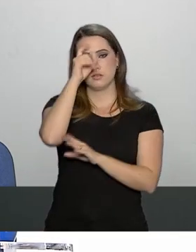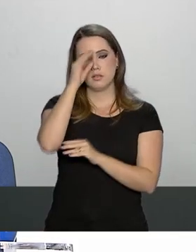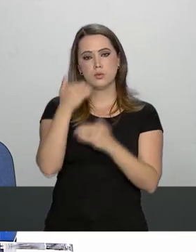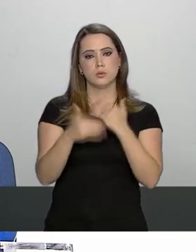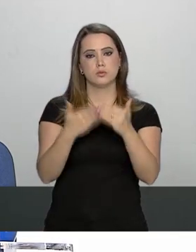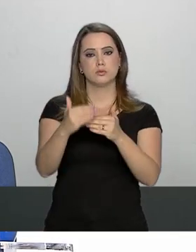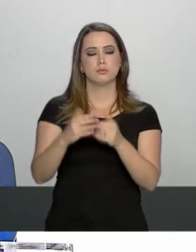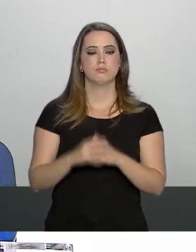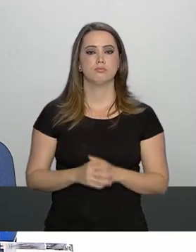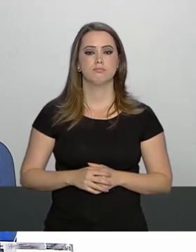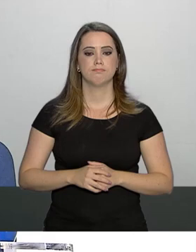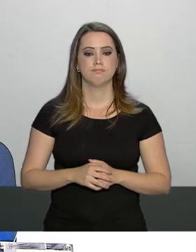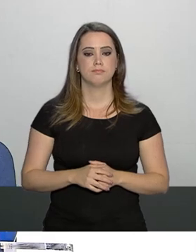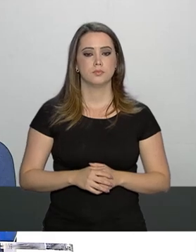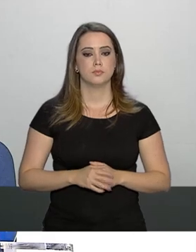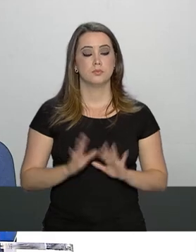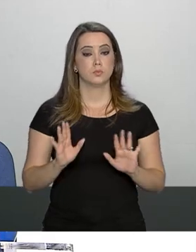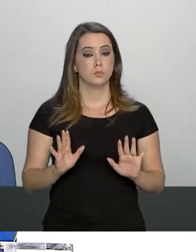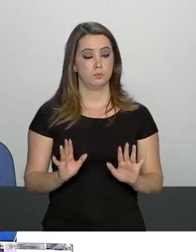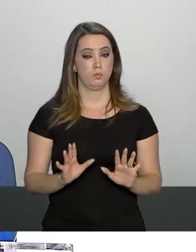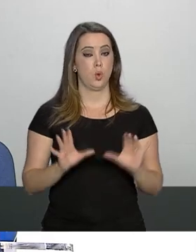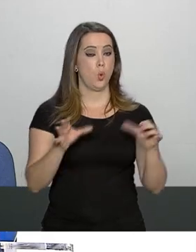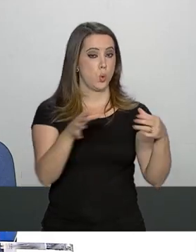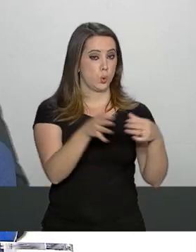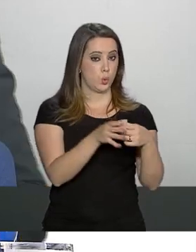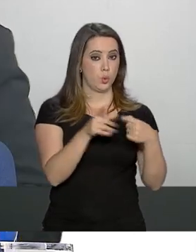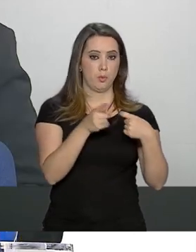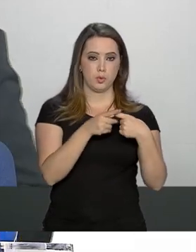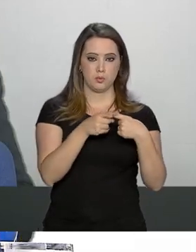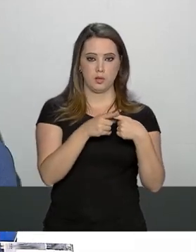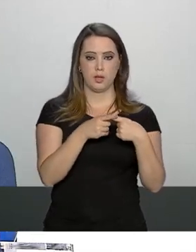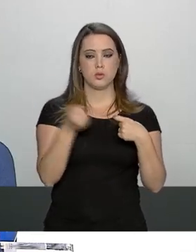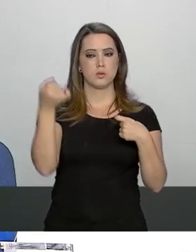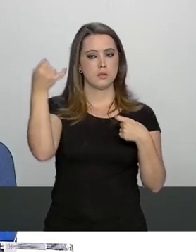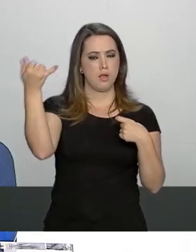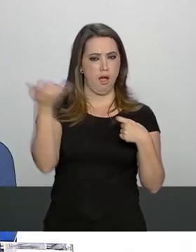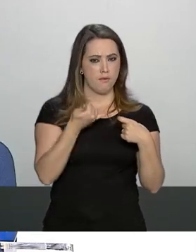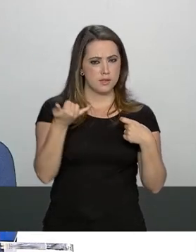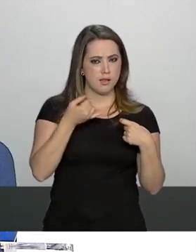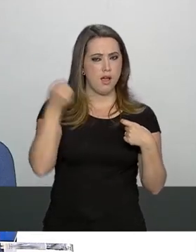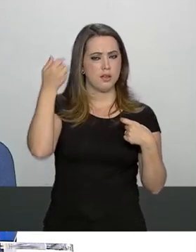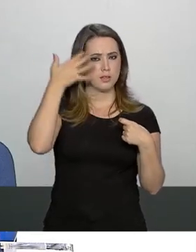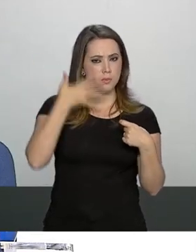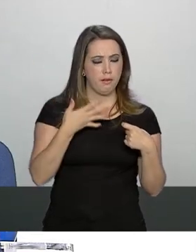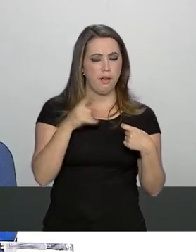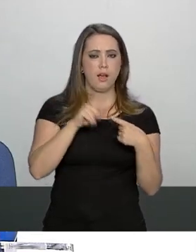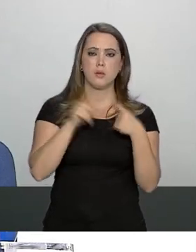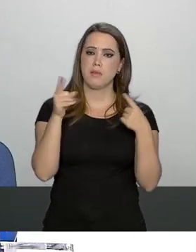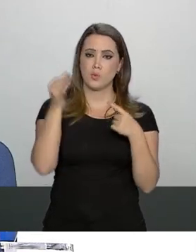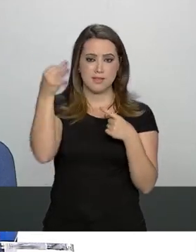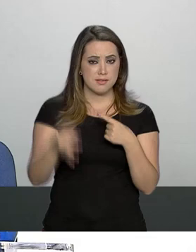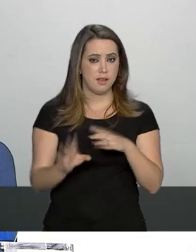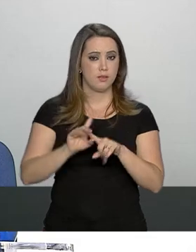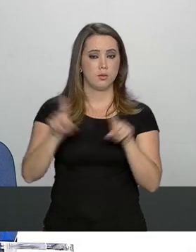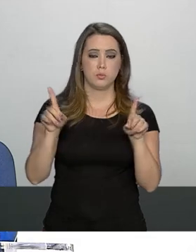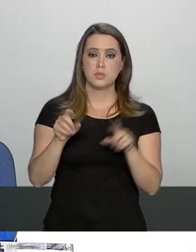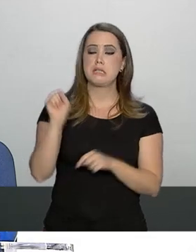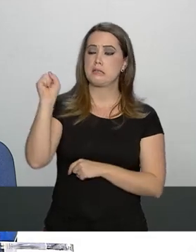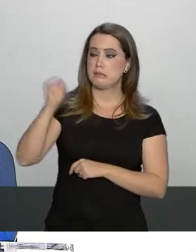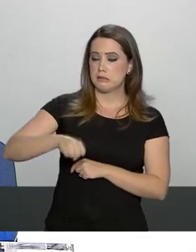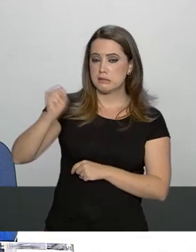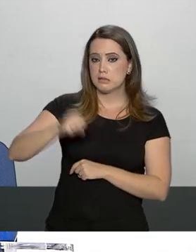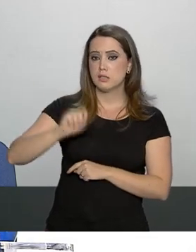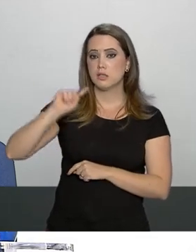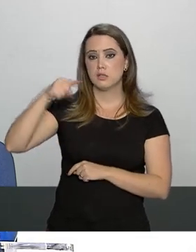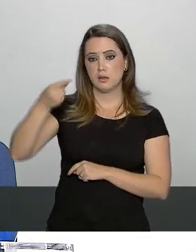recuperação muito bem os médicos comentaram comigo mas ainda não deliberaram sobre isso que sim que após